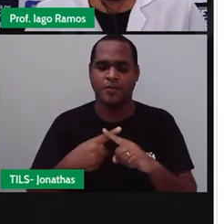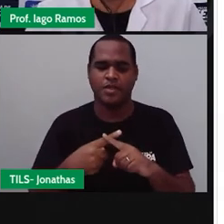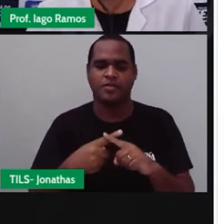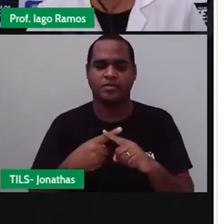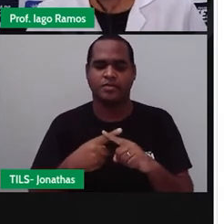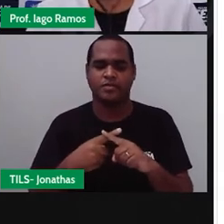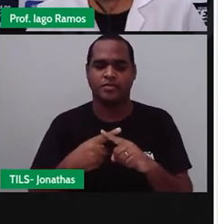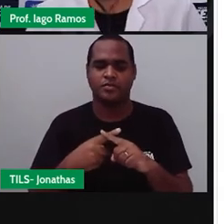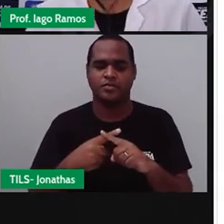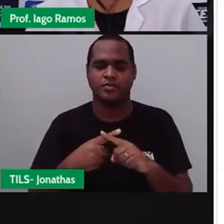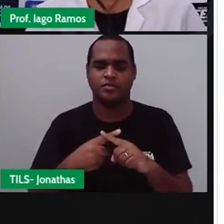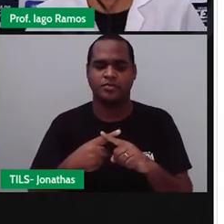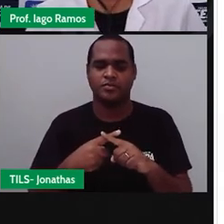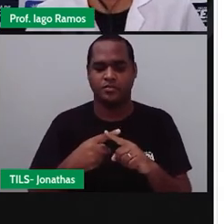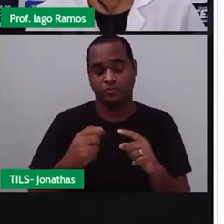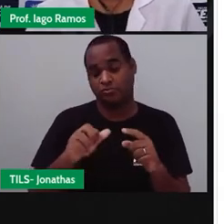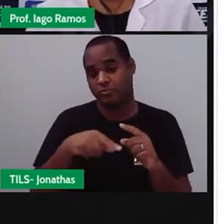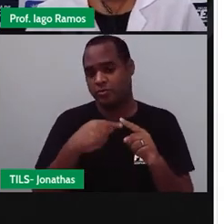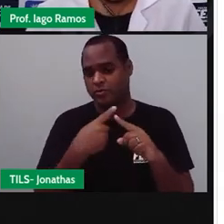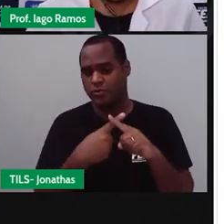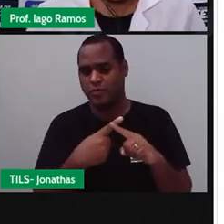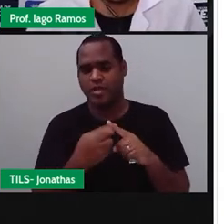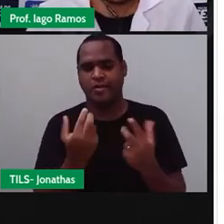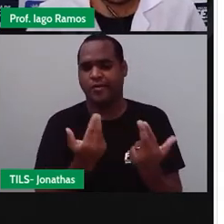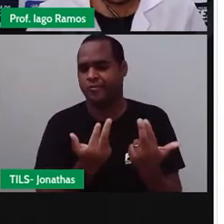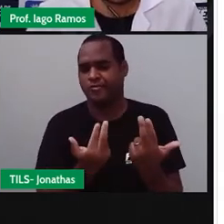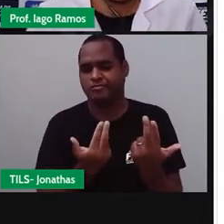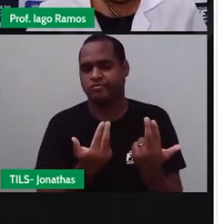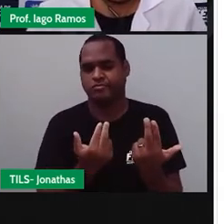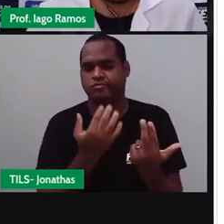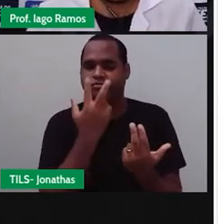é somar coisas iguais.